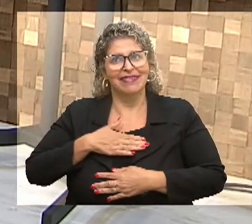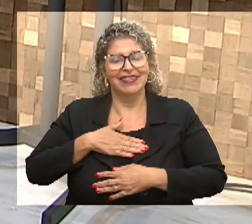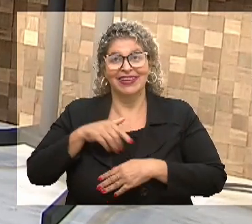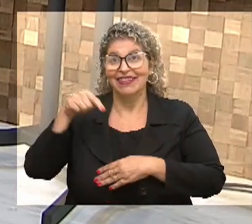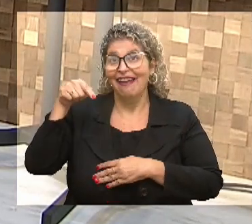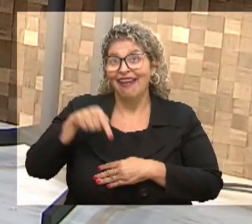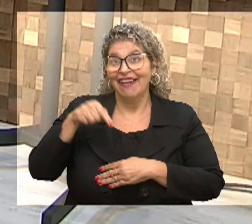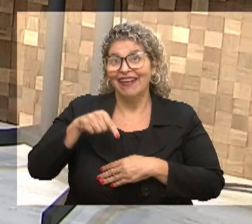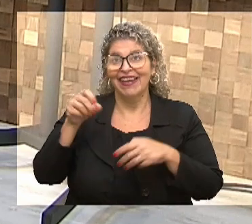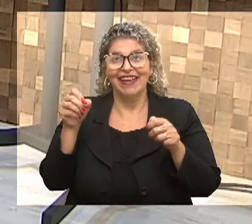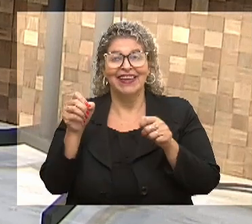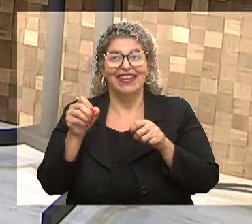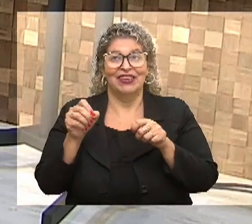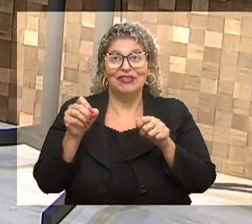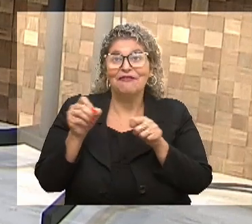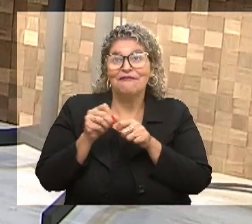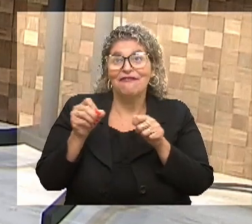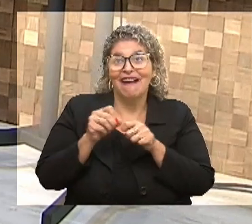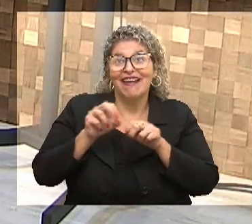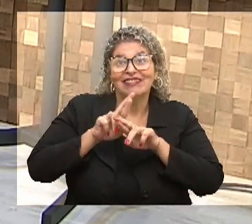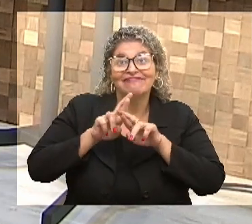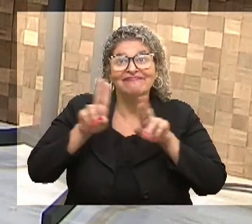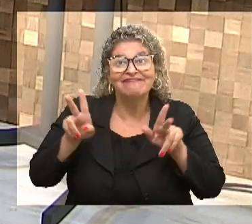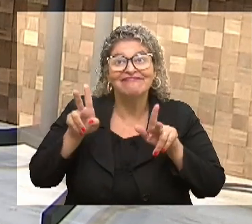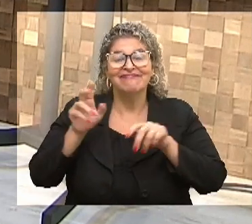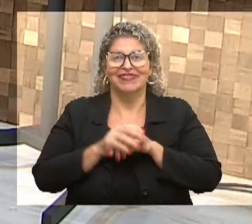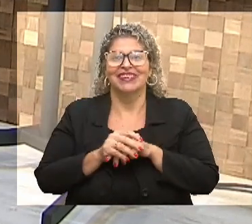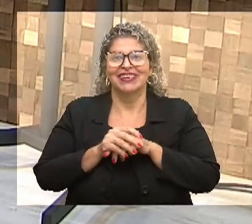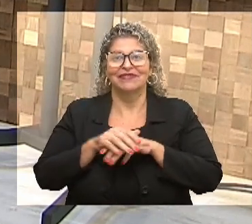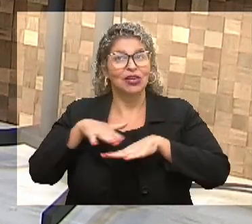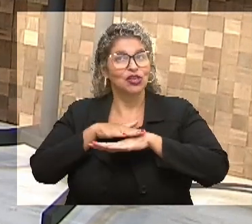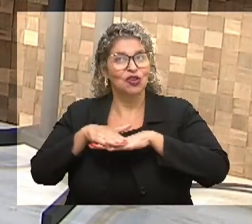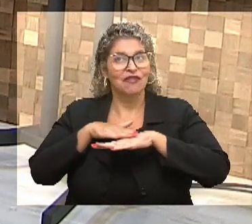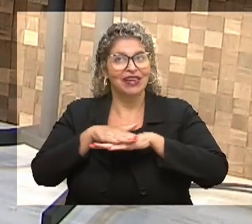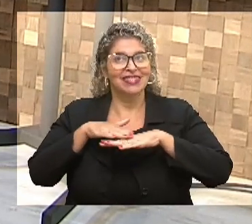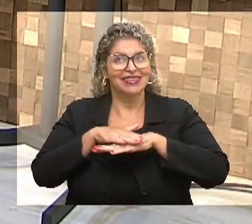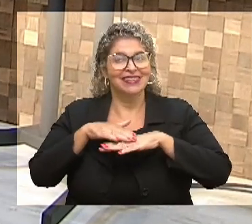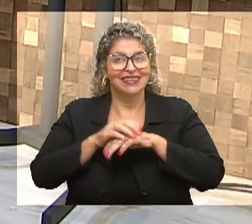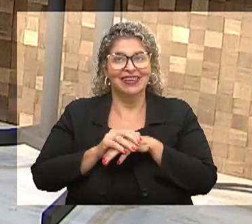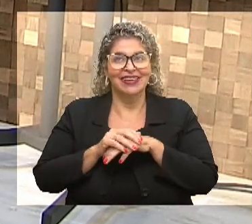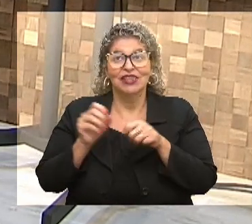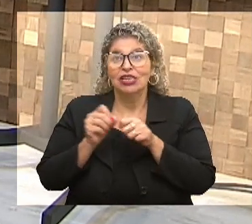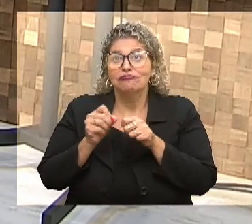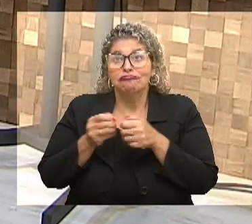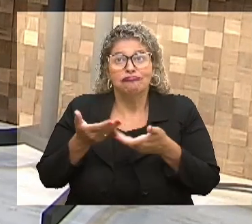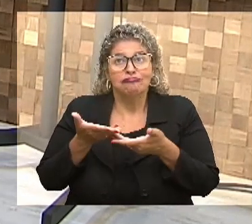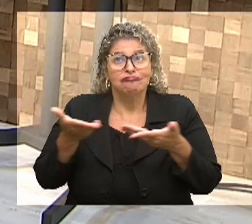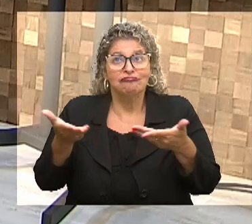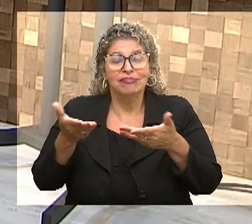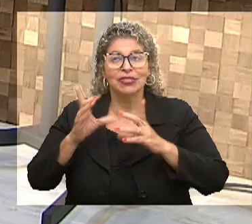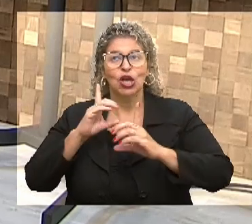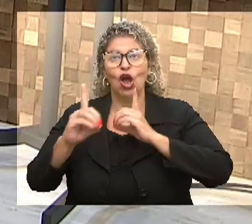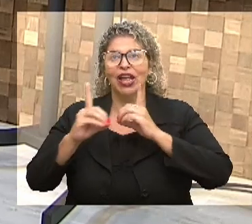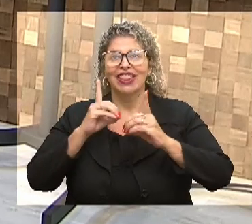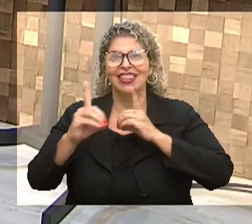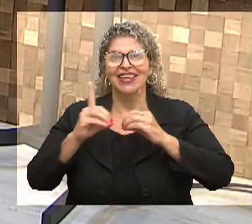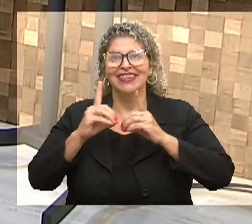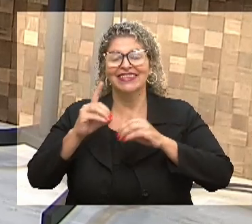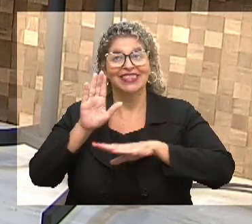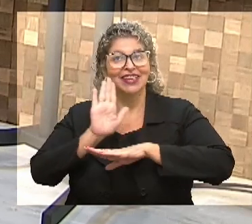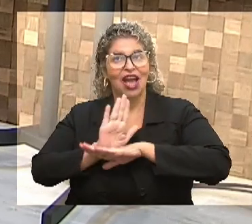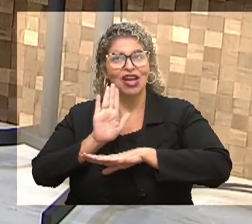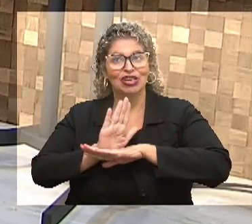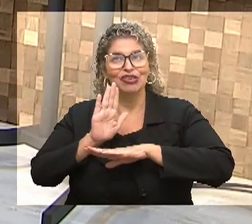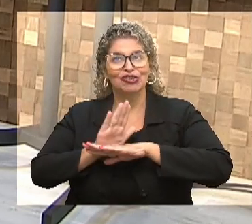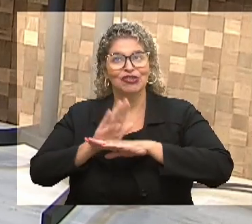aqui no Faça Diferença para a gente conversar sobre essas iniciativas que vocês estão coordenando e que ajudam